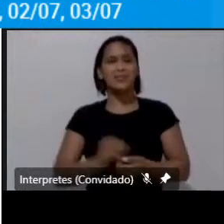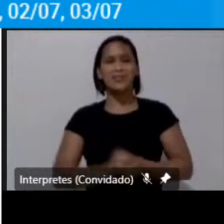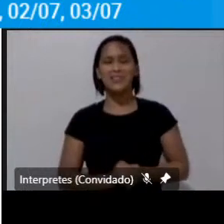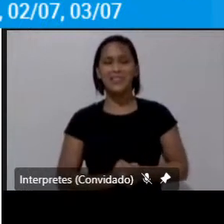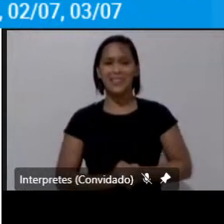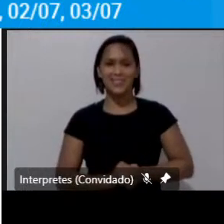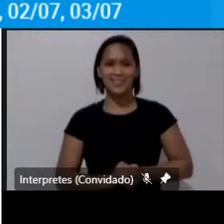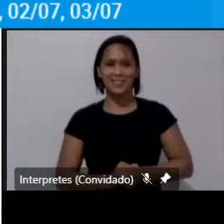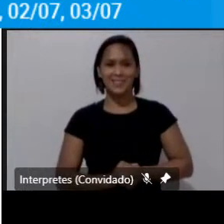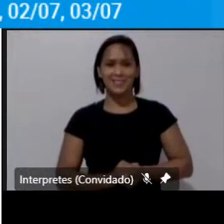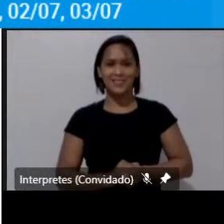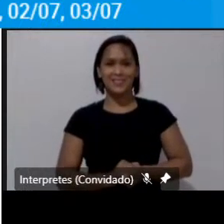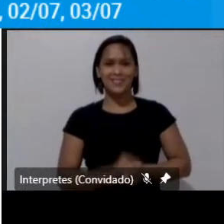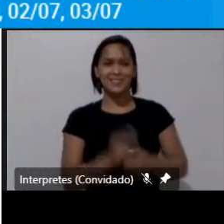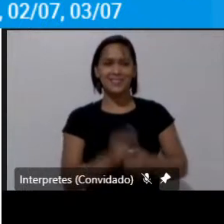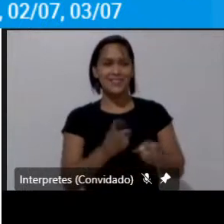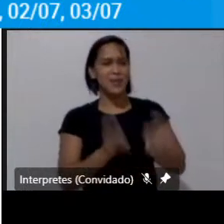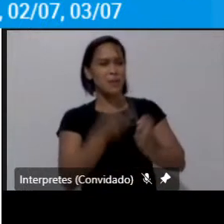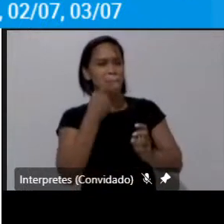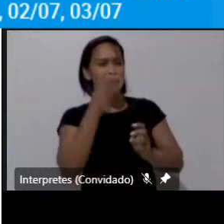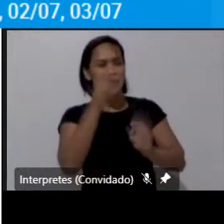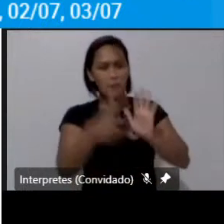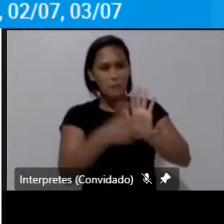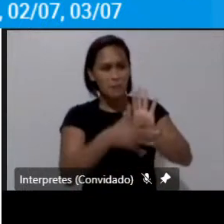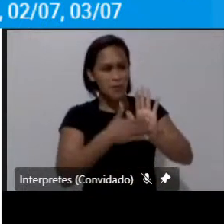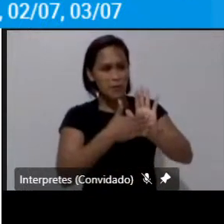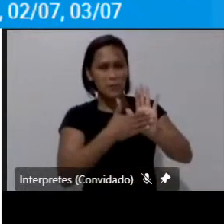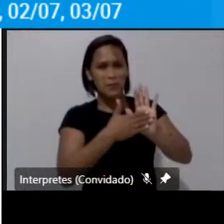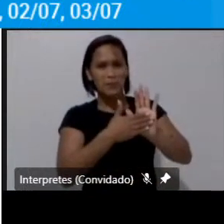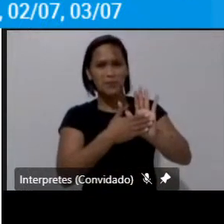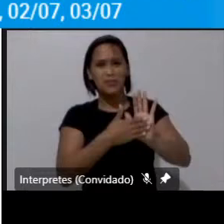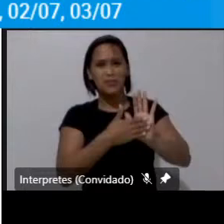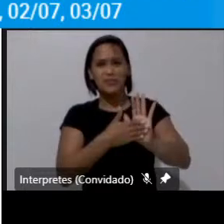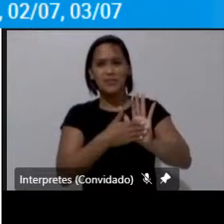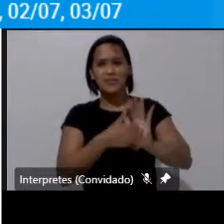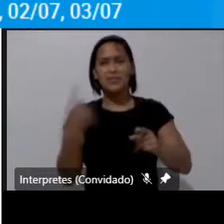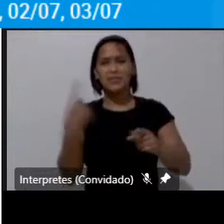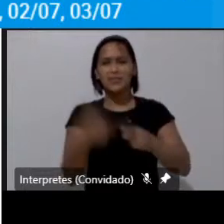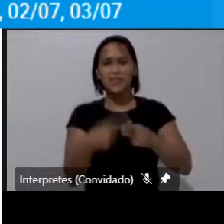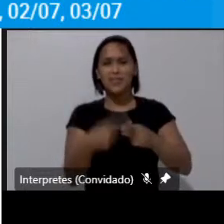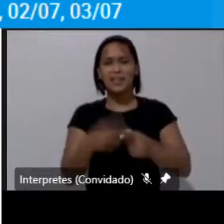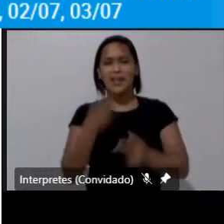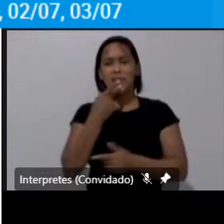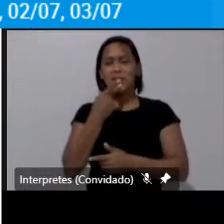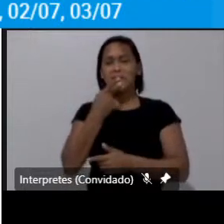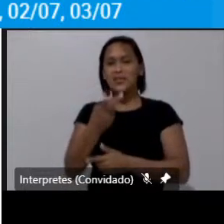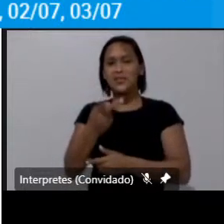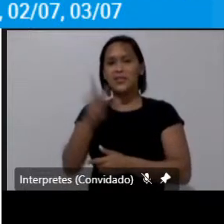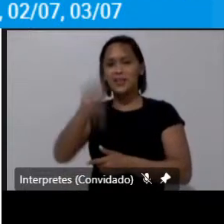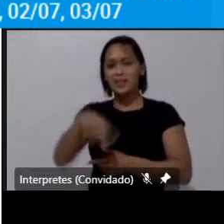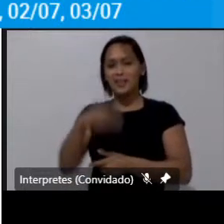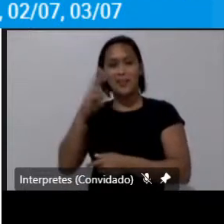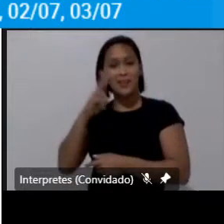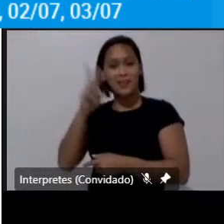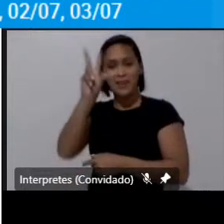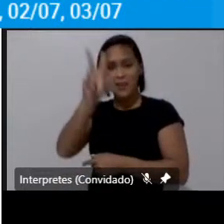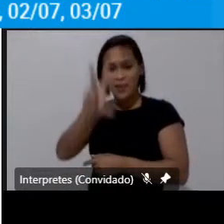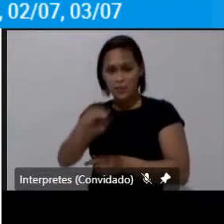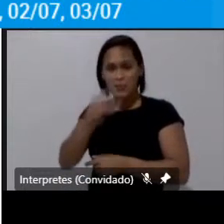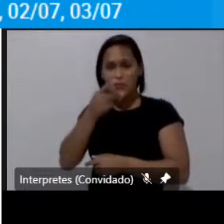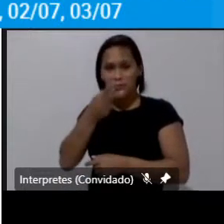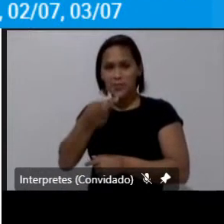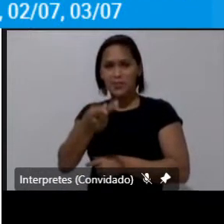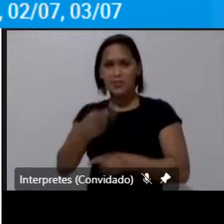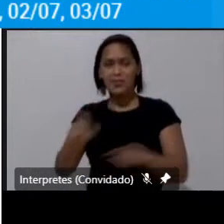e fazer propaganda do IPEA porque eles já em abril de 2020 já tinham